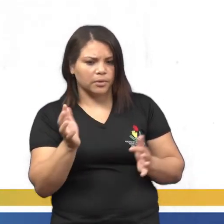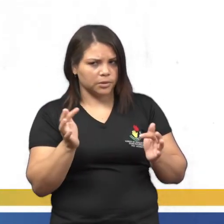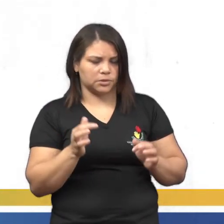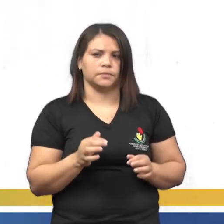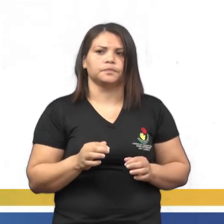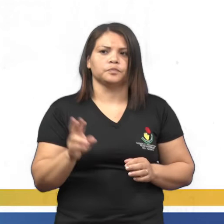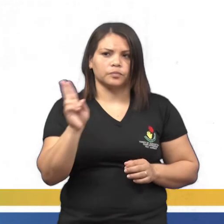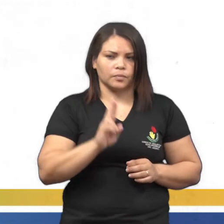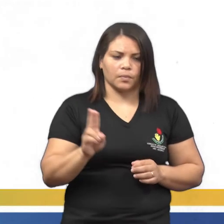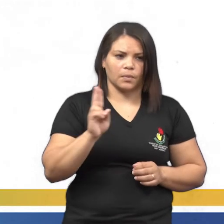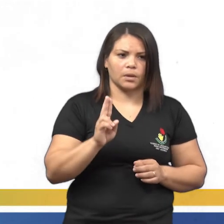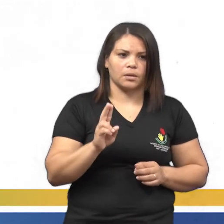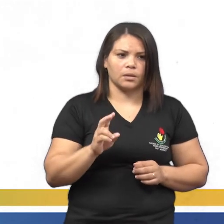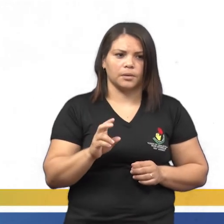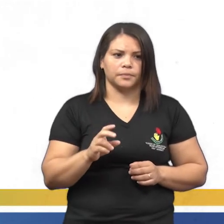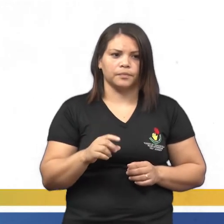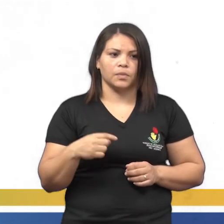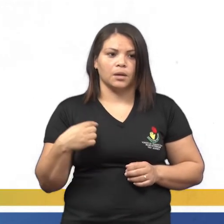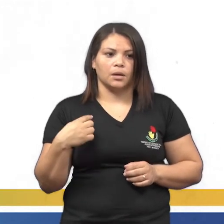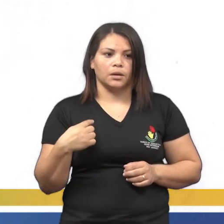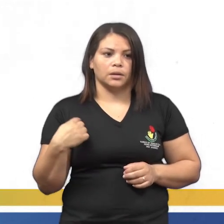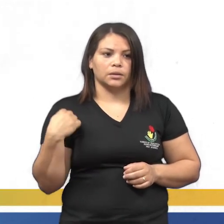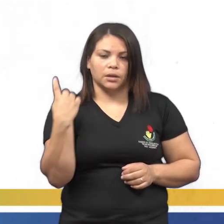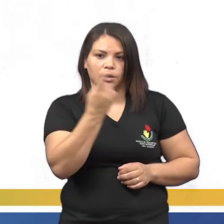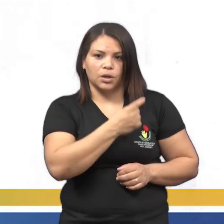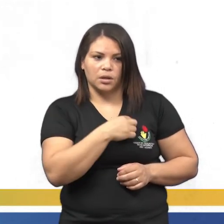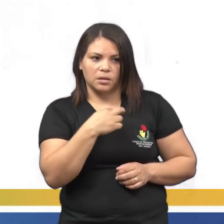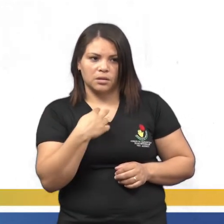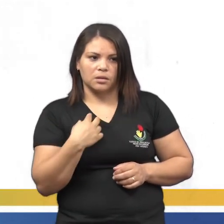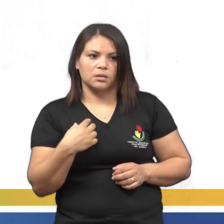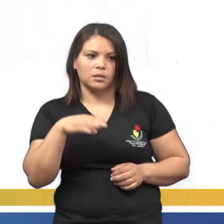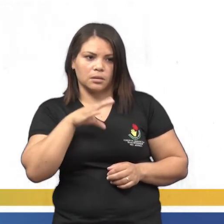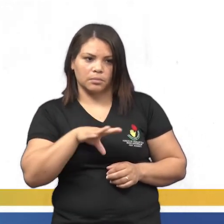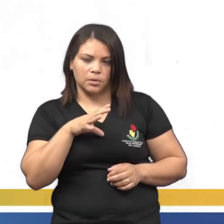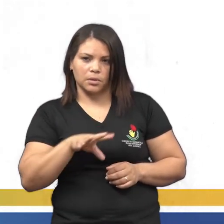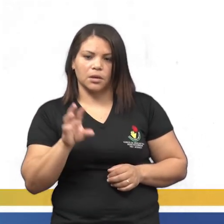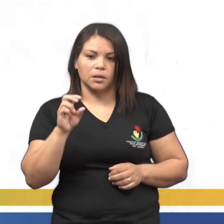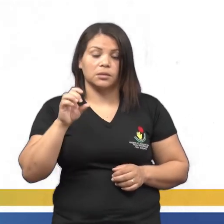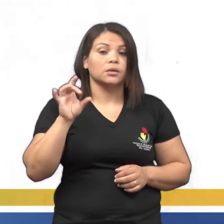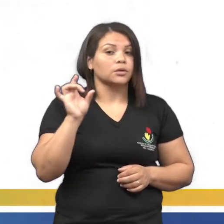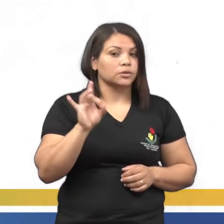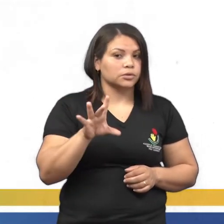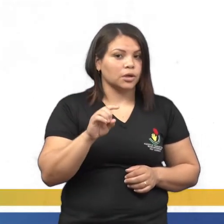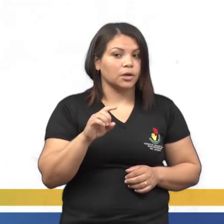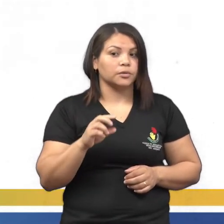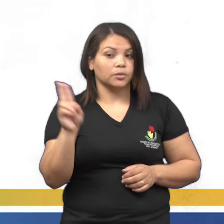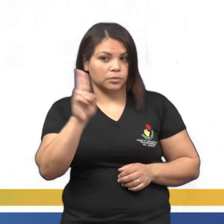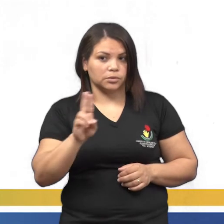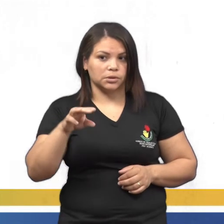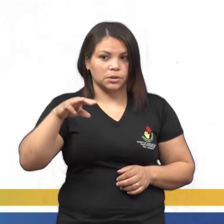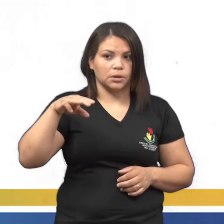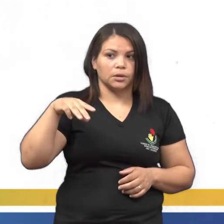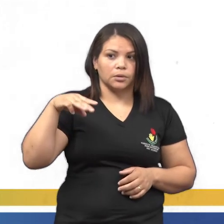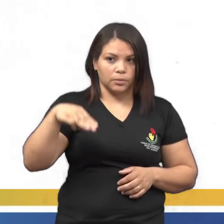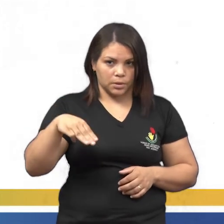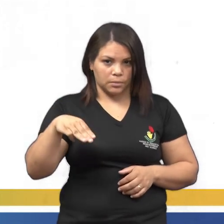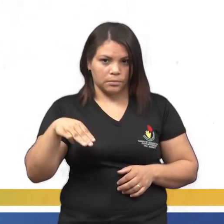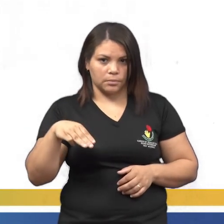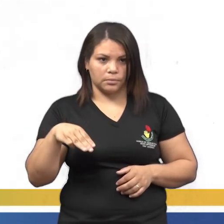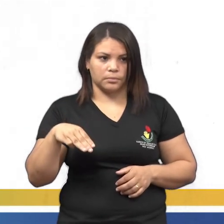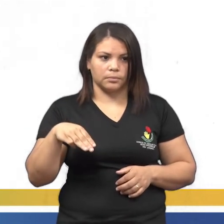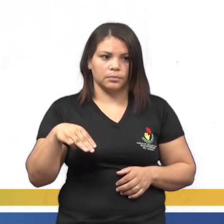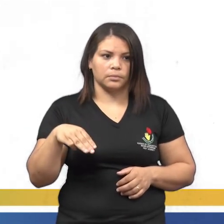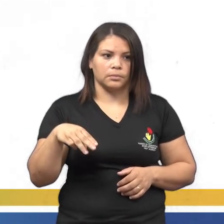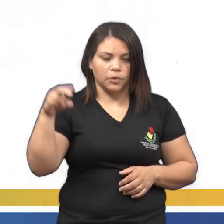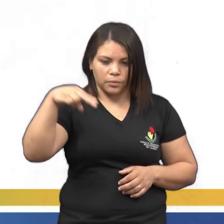a gente não pode utilizar. A gente, na nossa língua, gente só utiliza o M no final de palavras, tá certo? Então, quando você for